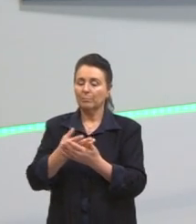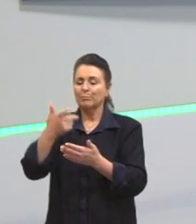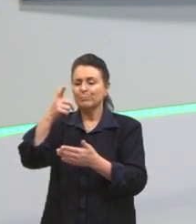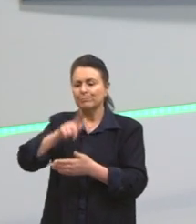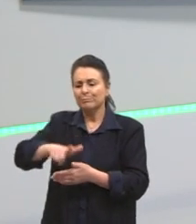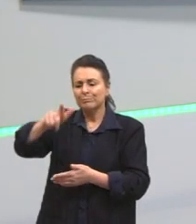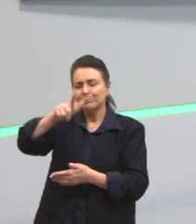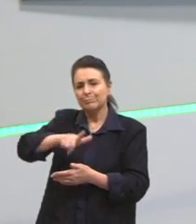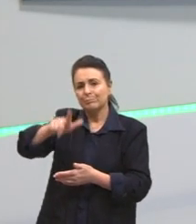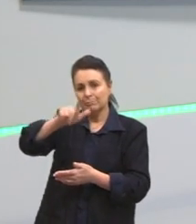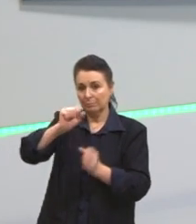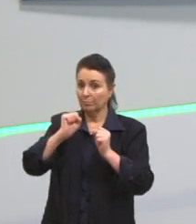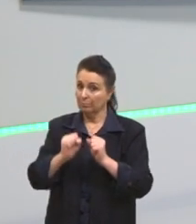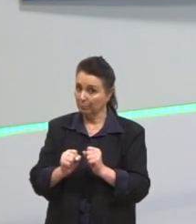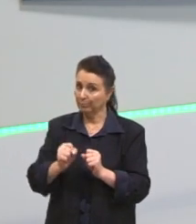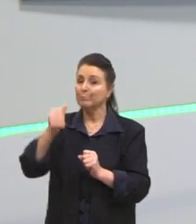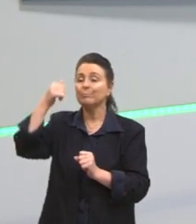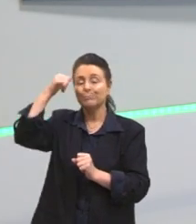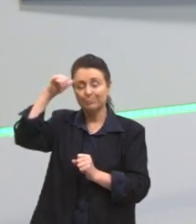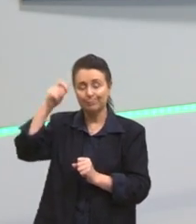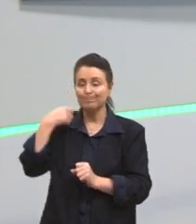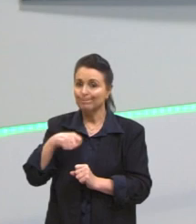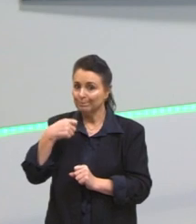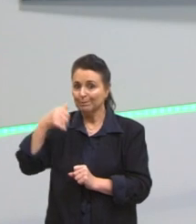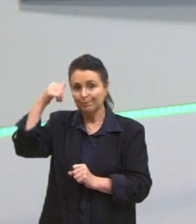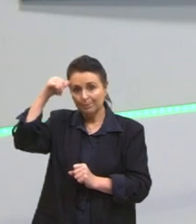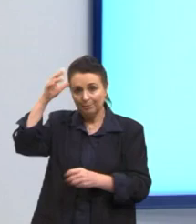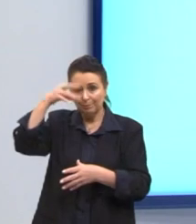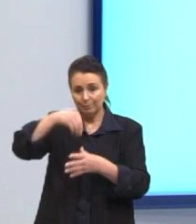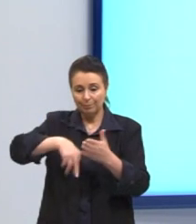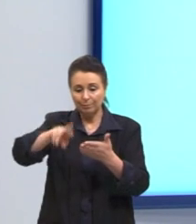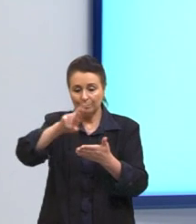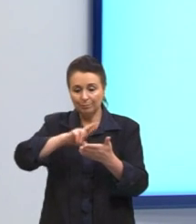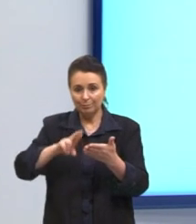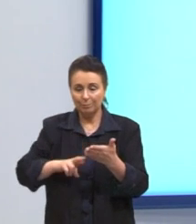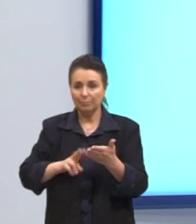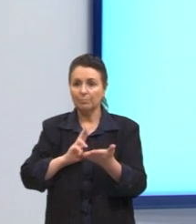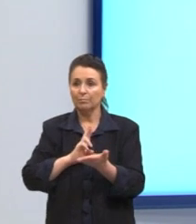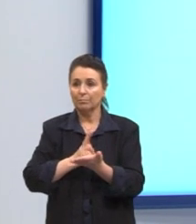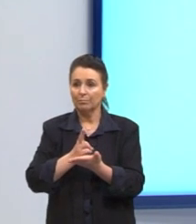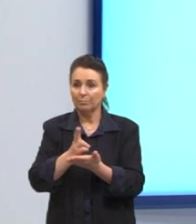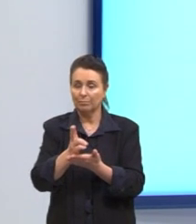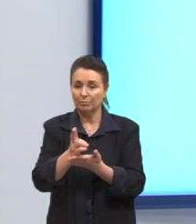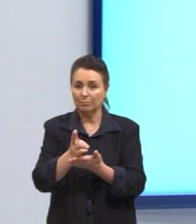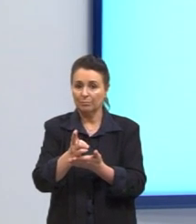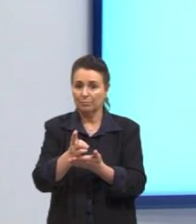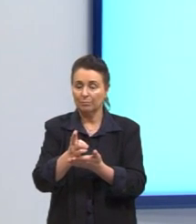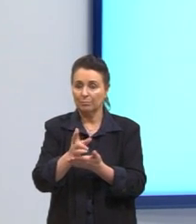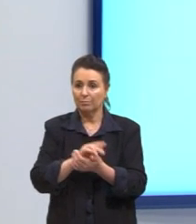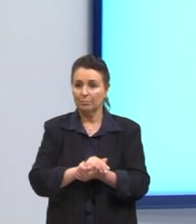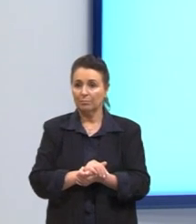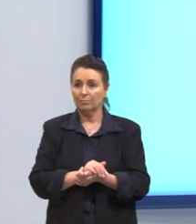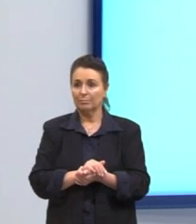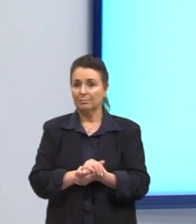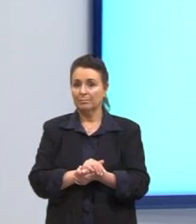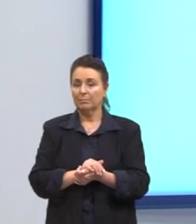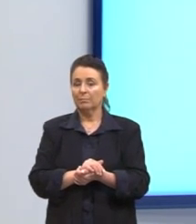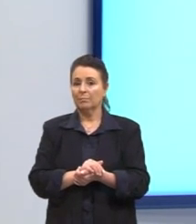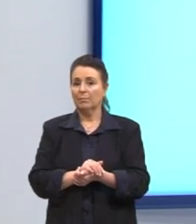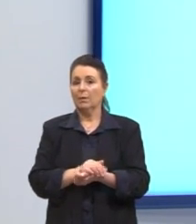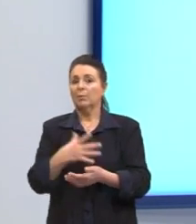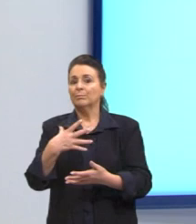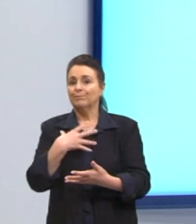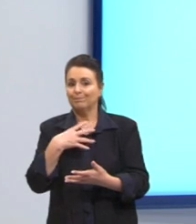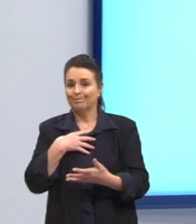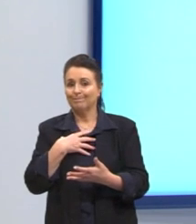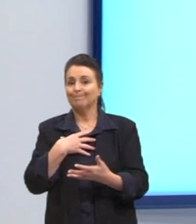que deve e pode ser evitada na redação. E a gente continua aqui então. Os Quais, vulneráveis